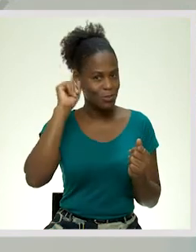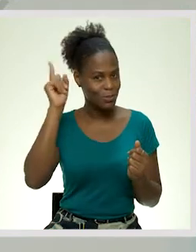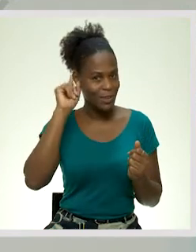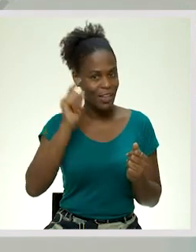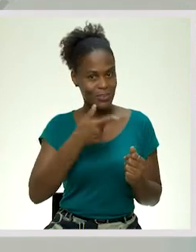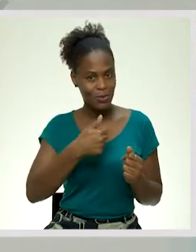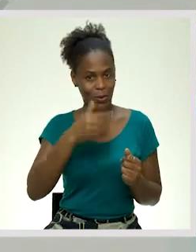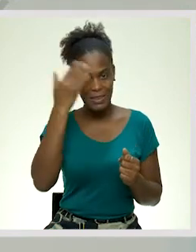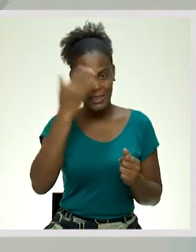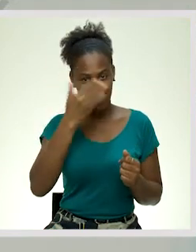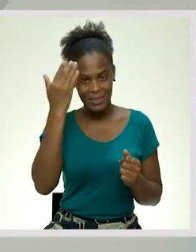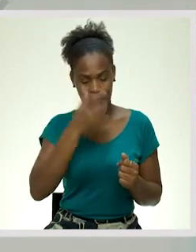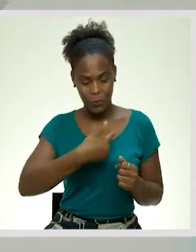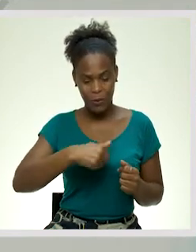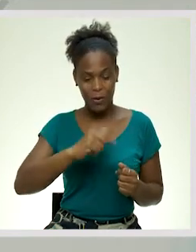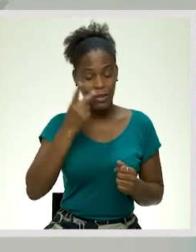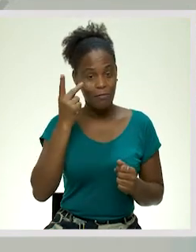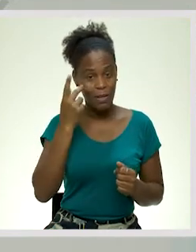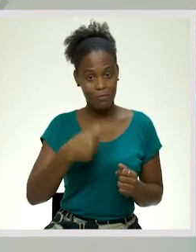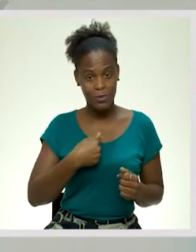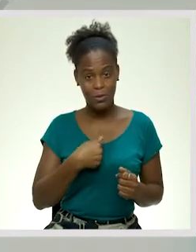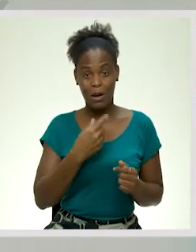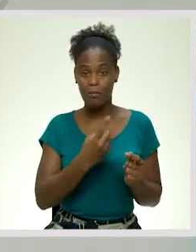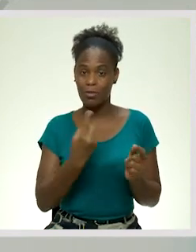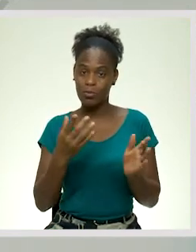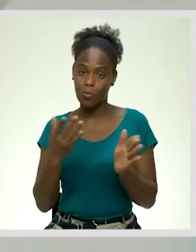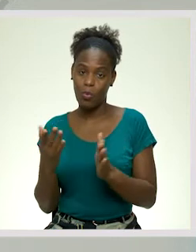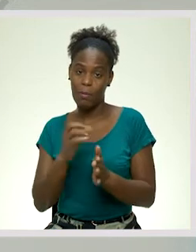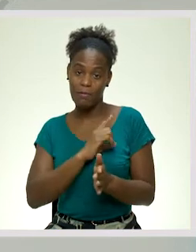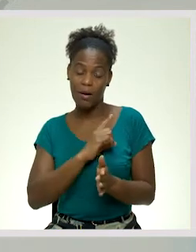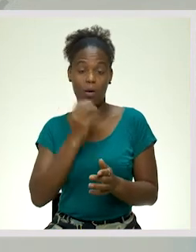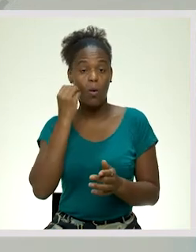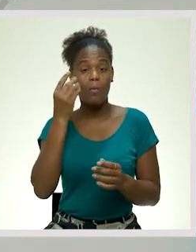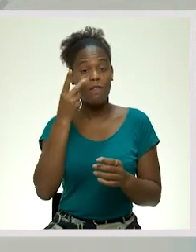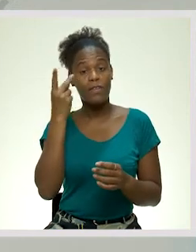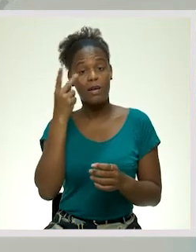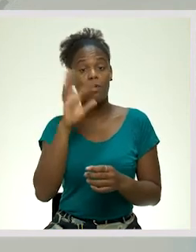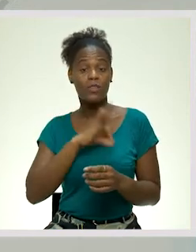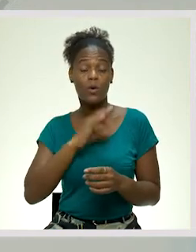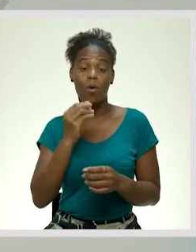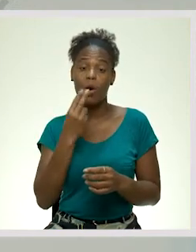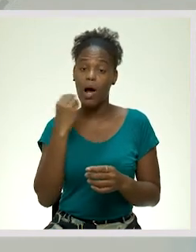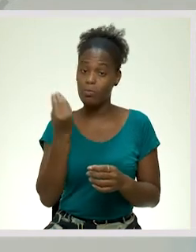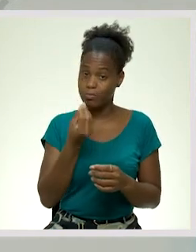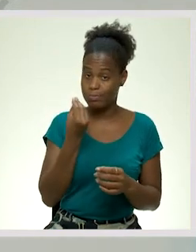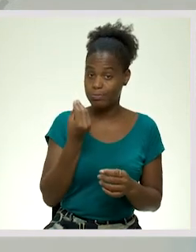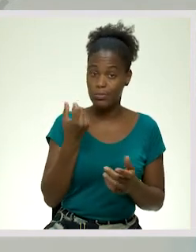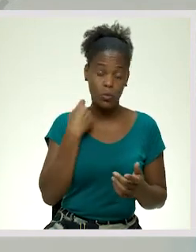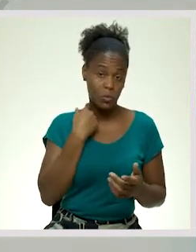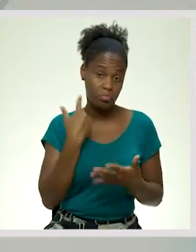no nosso cotidiano, no dia a dia, tanto a vida pessoal particular, tanto a nossa vida profissional ou estudantilha académica,